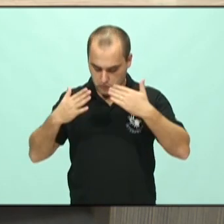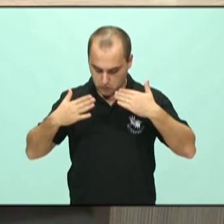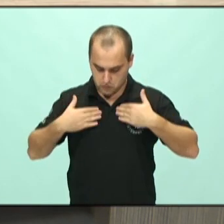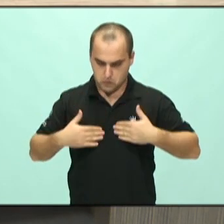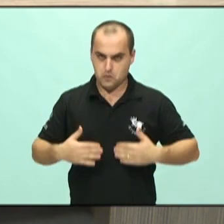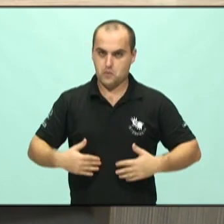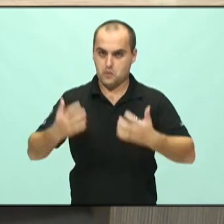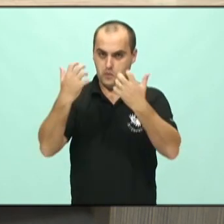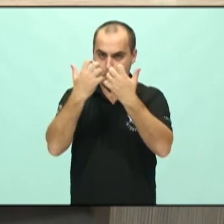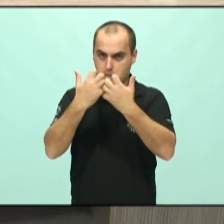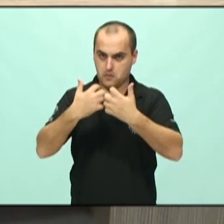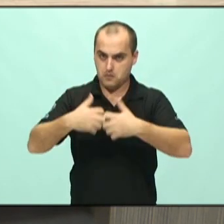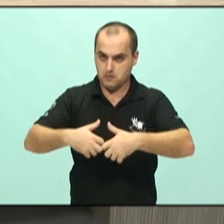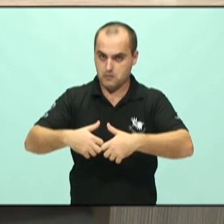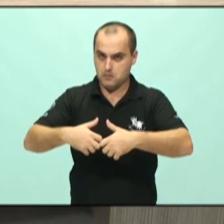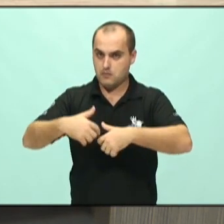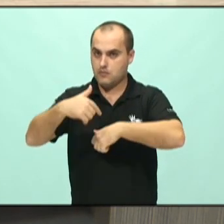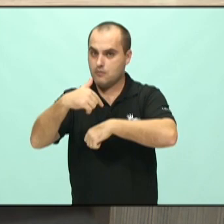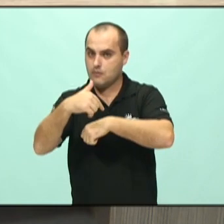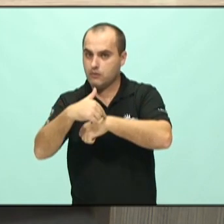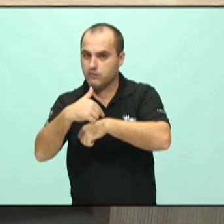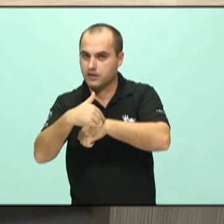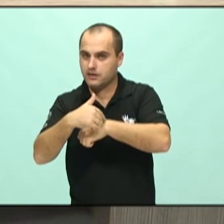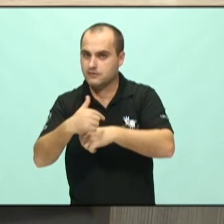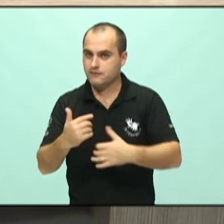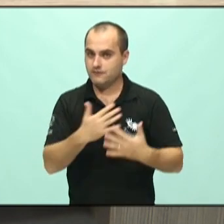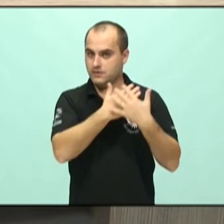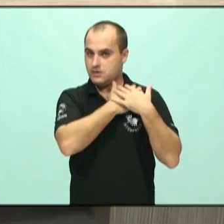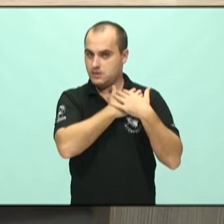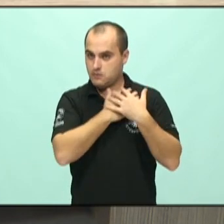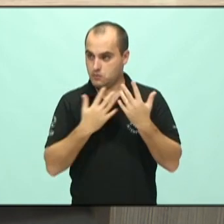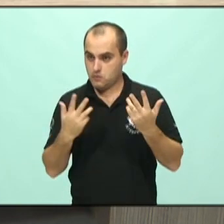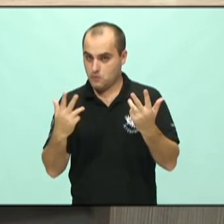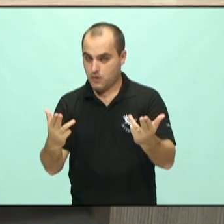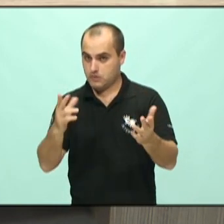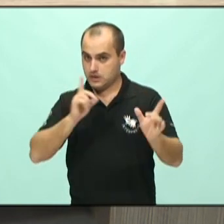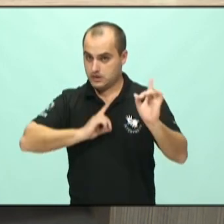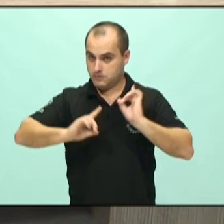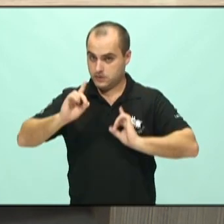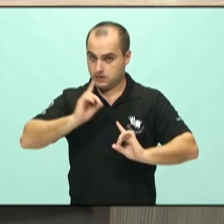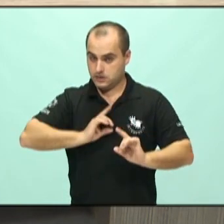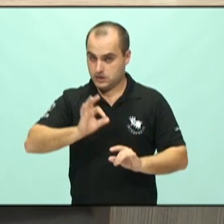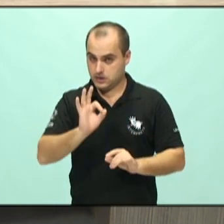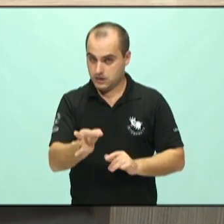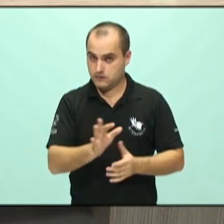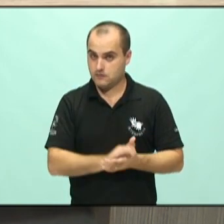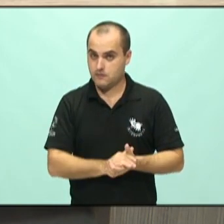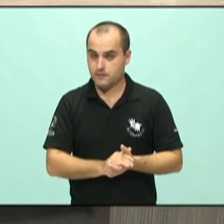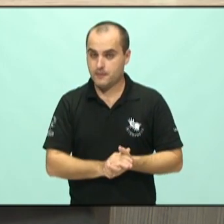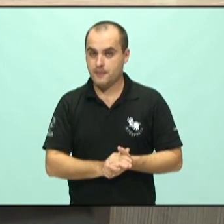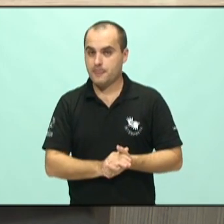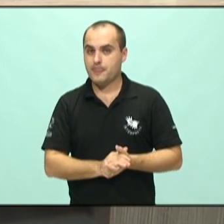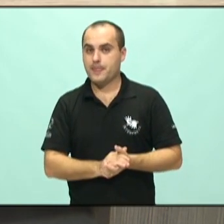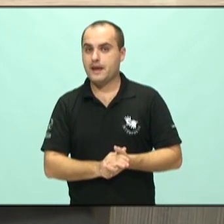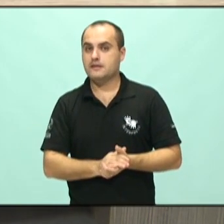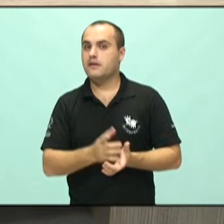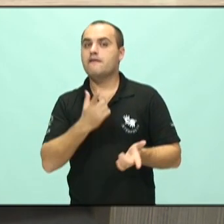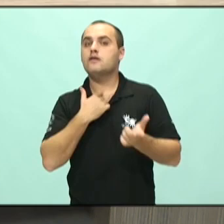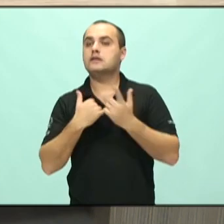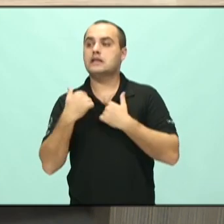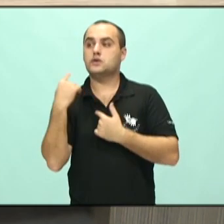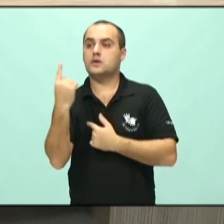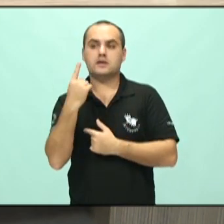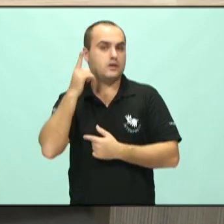em modos de funcionamento que são depressivos e aí não tem a vontade, não, sozinha não vai dar